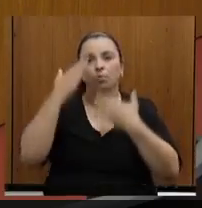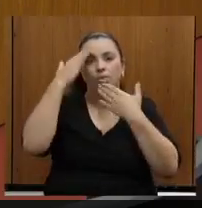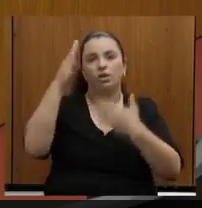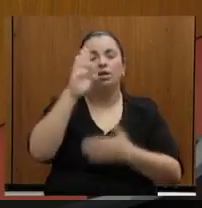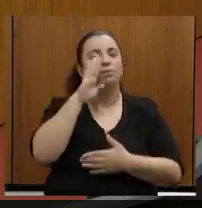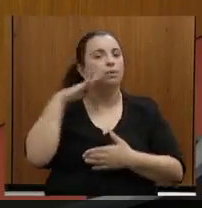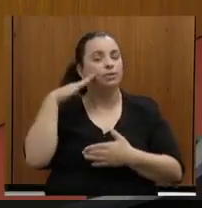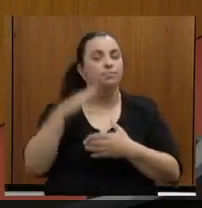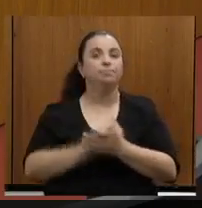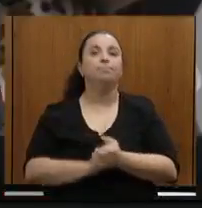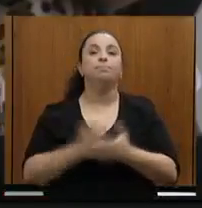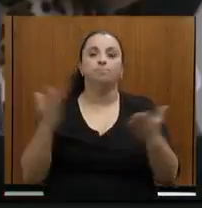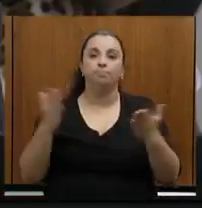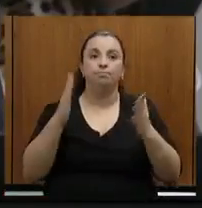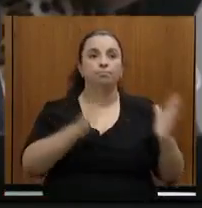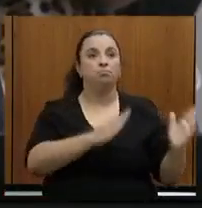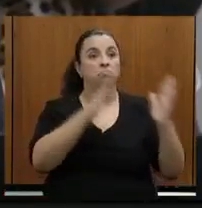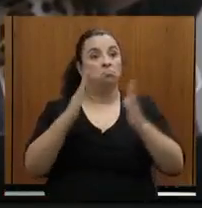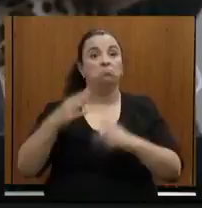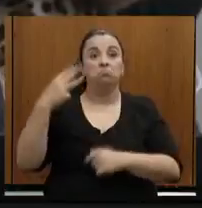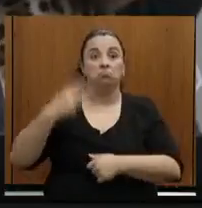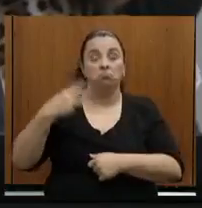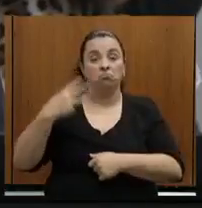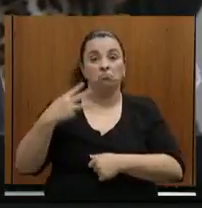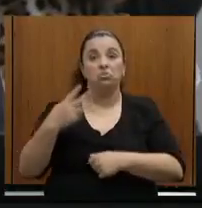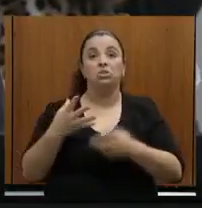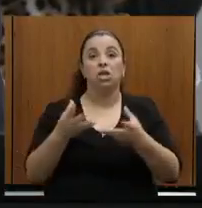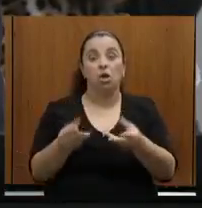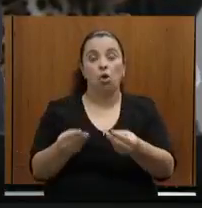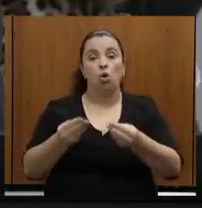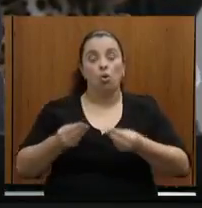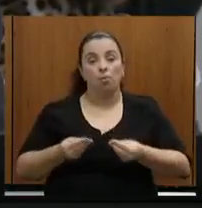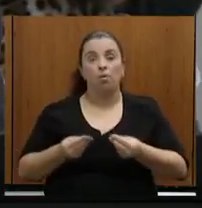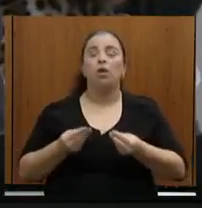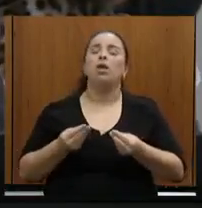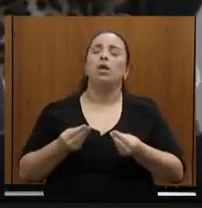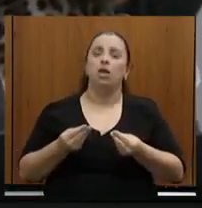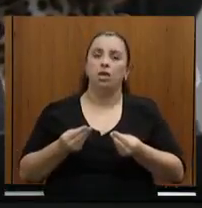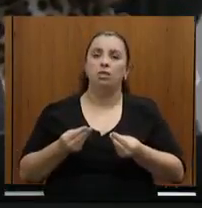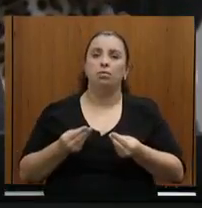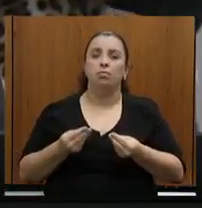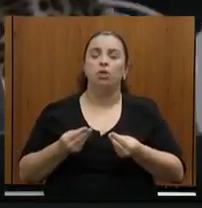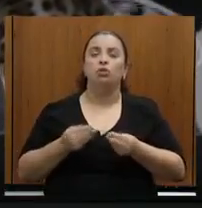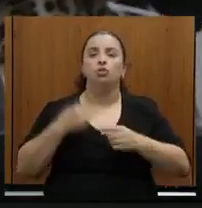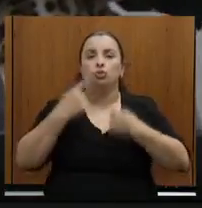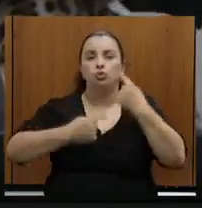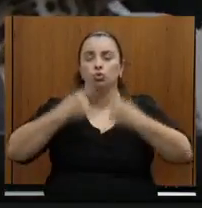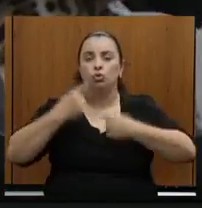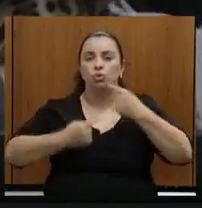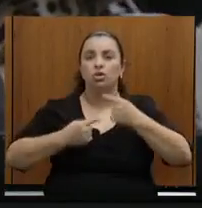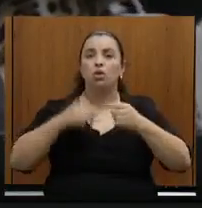fase da ordem do dia, que compreende o recebimento e a discussão e a votação de produção